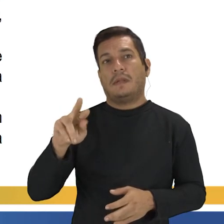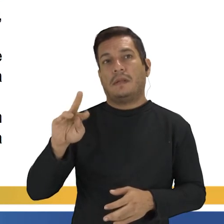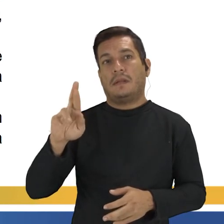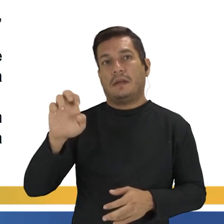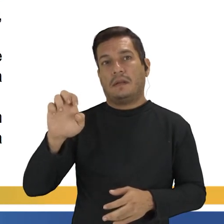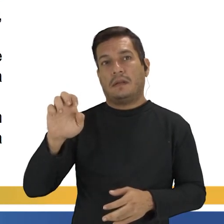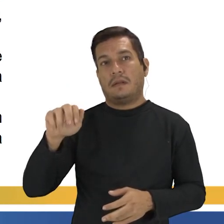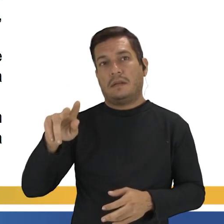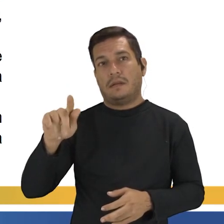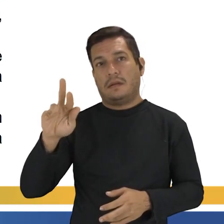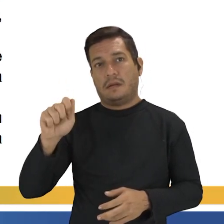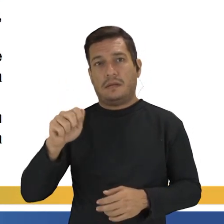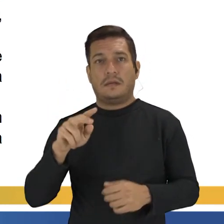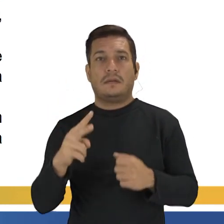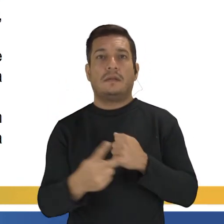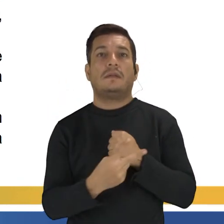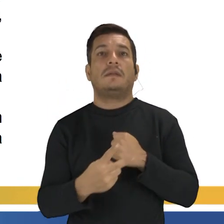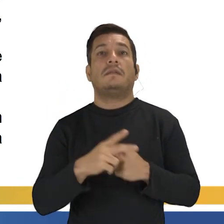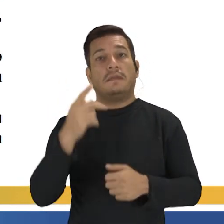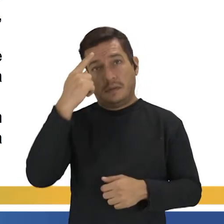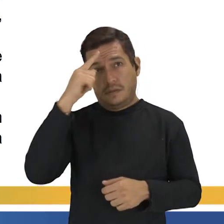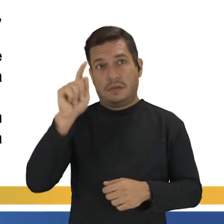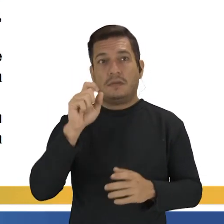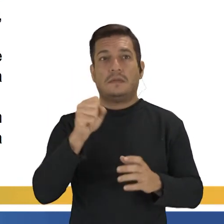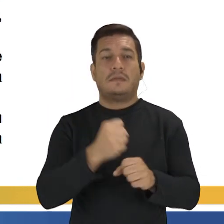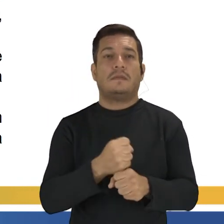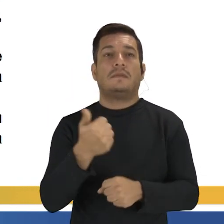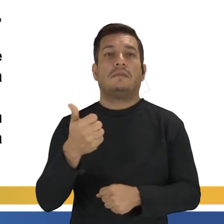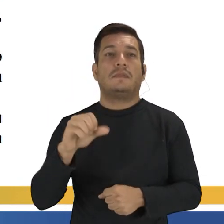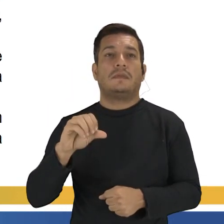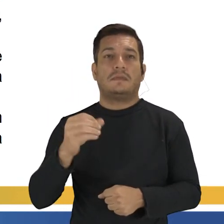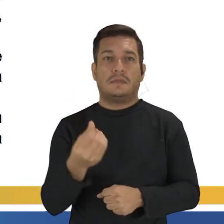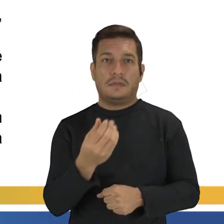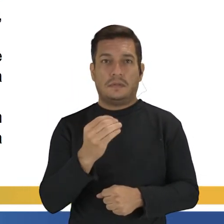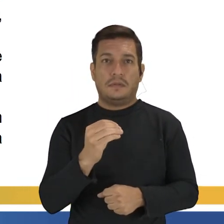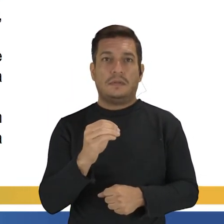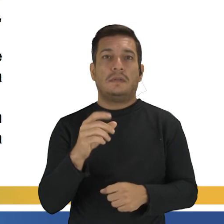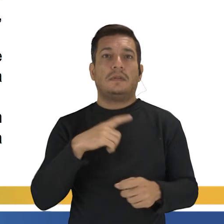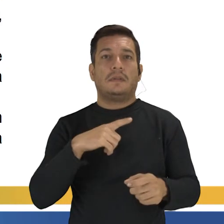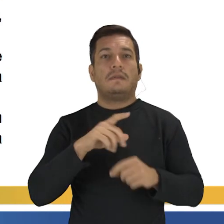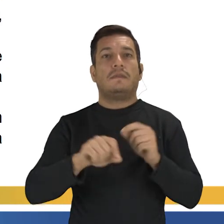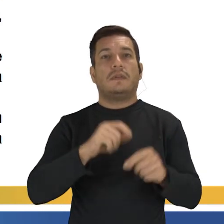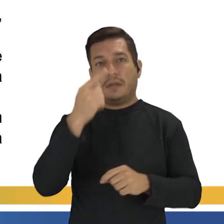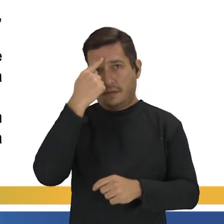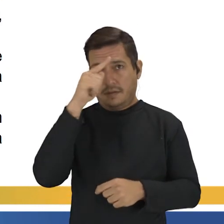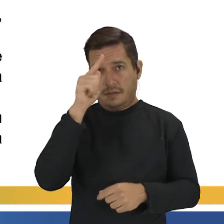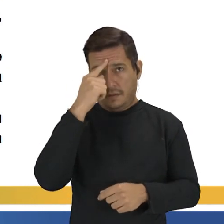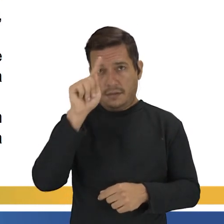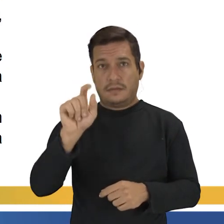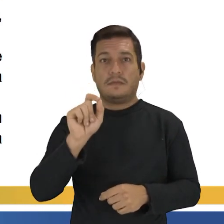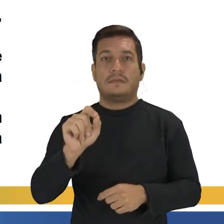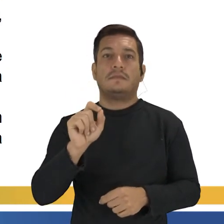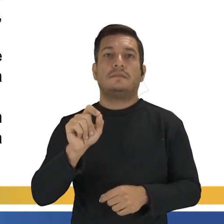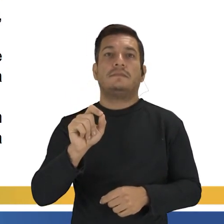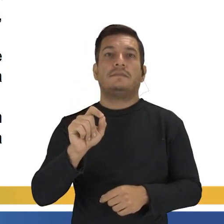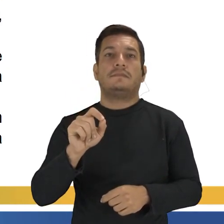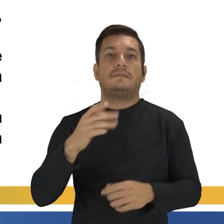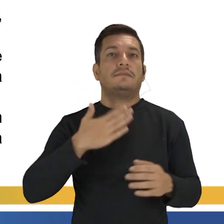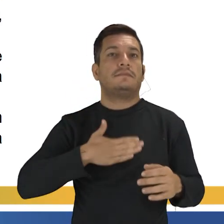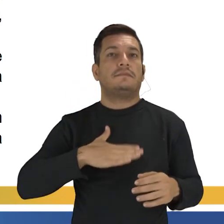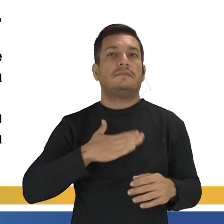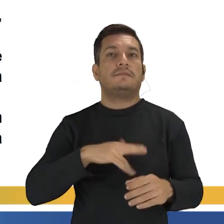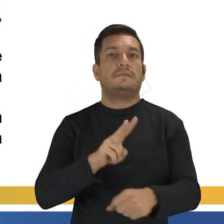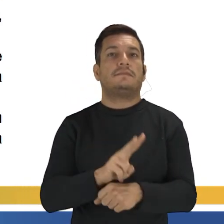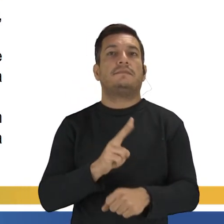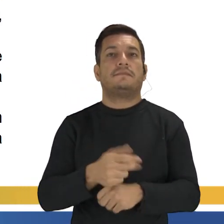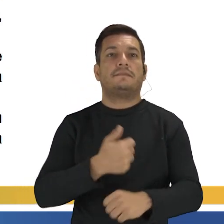Negra para Autodefesa foi criado na década de 1960 e compartilhava os ideais pacifistas